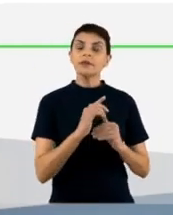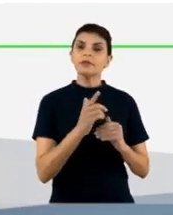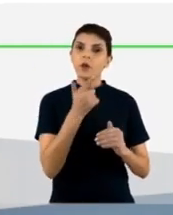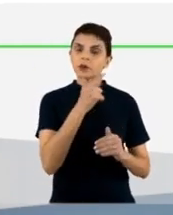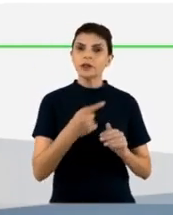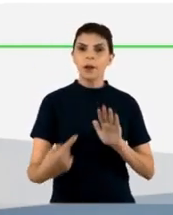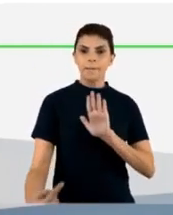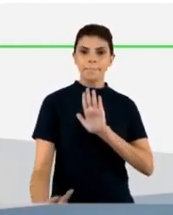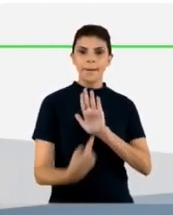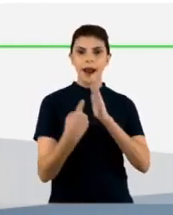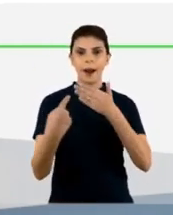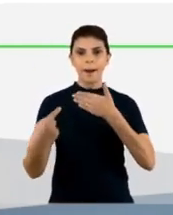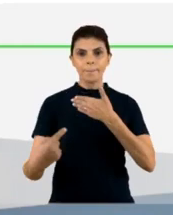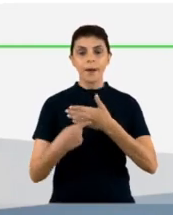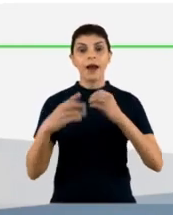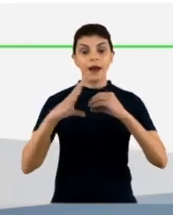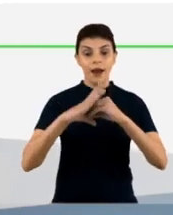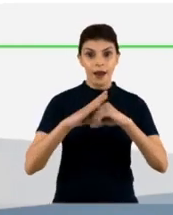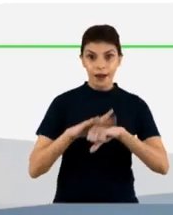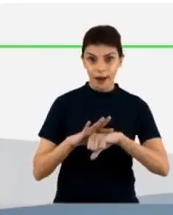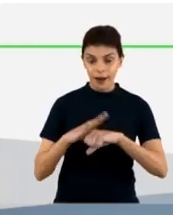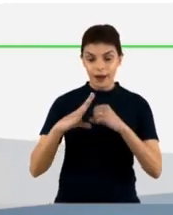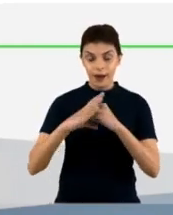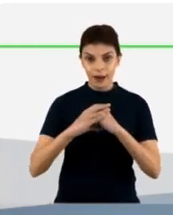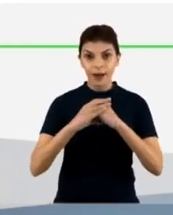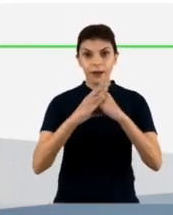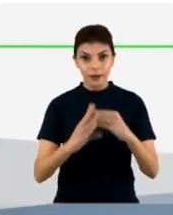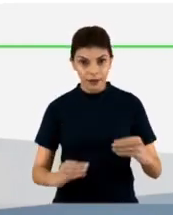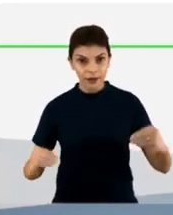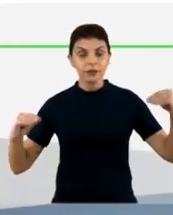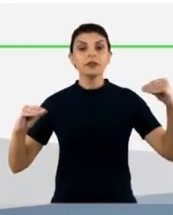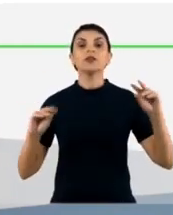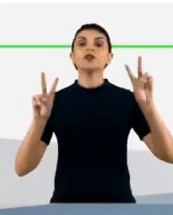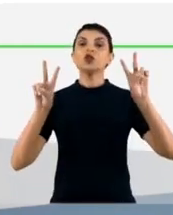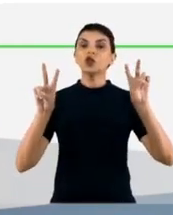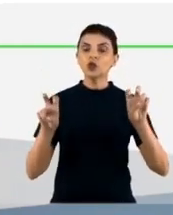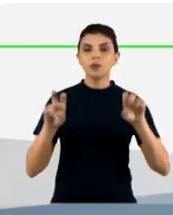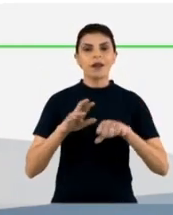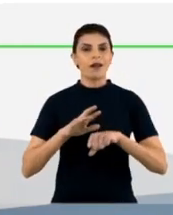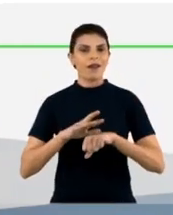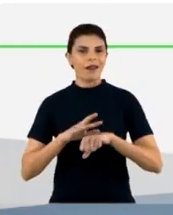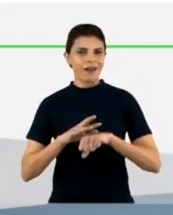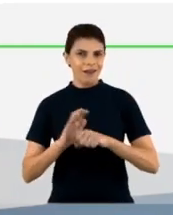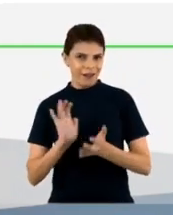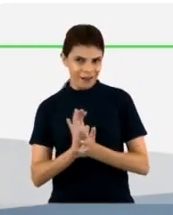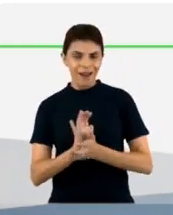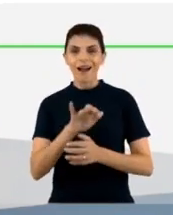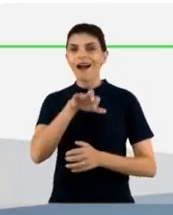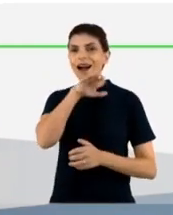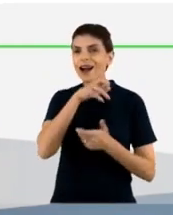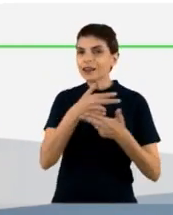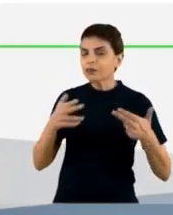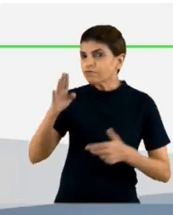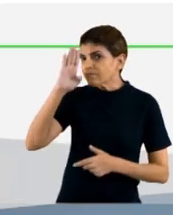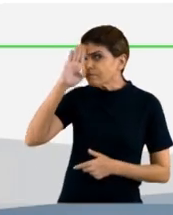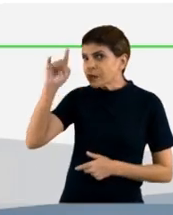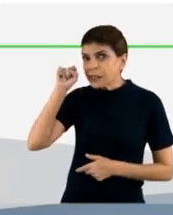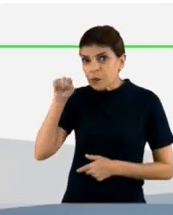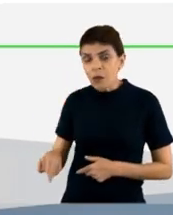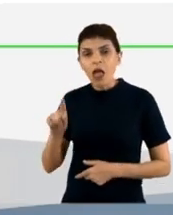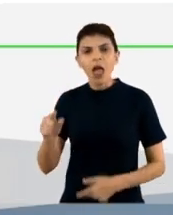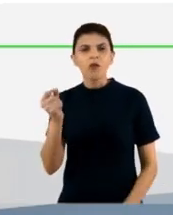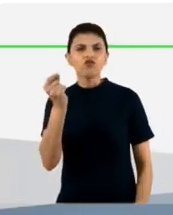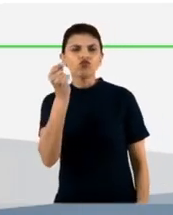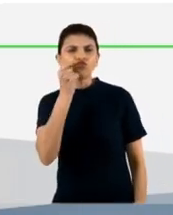anticorpos murinos, ou seja, anticorpos obtidos a partir de animais, principalmente camundongos, que são